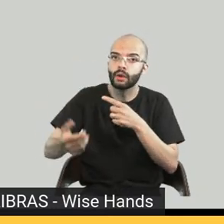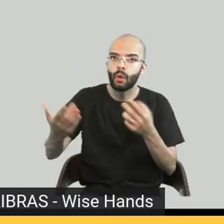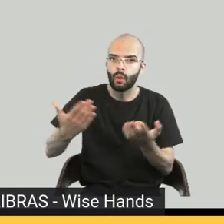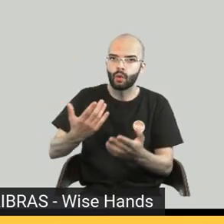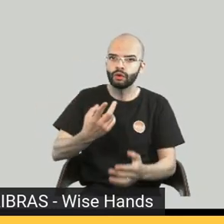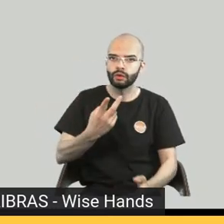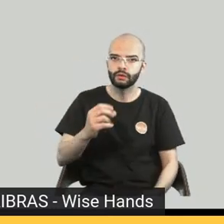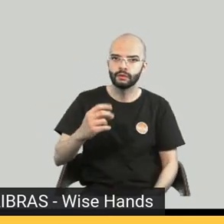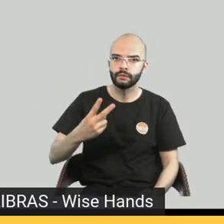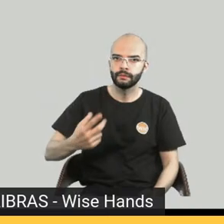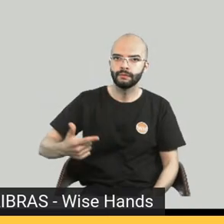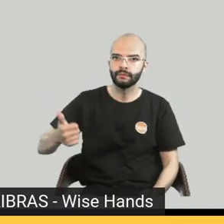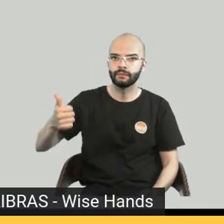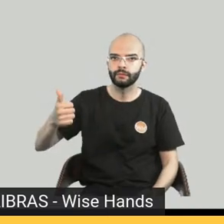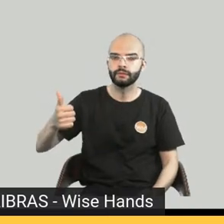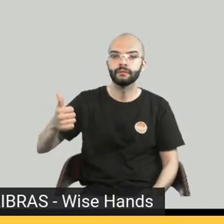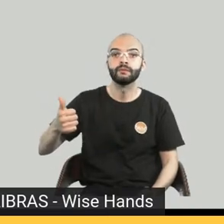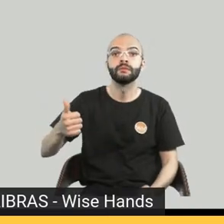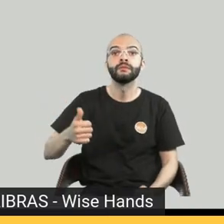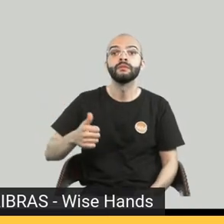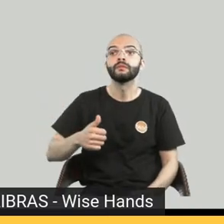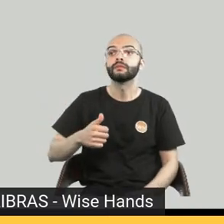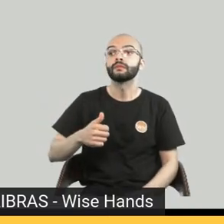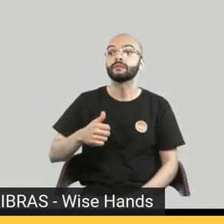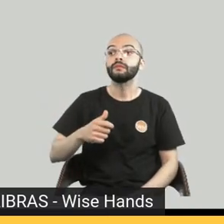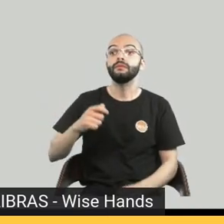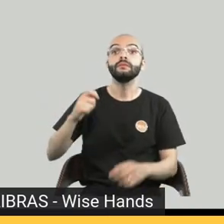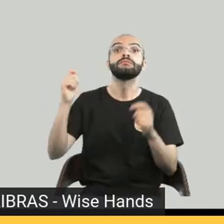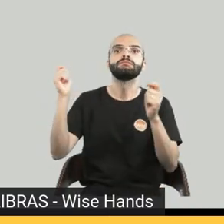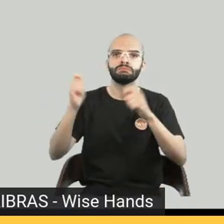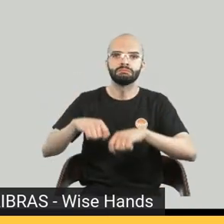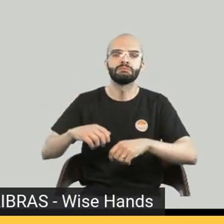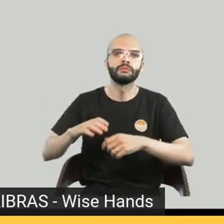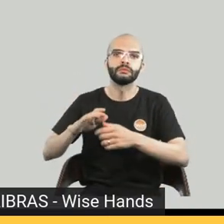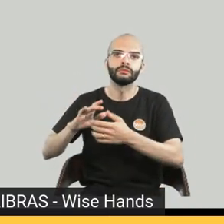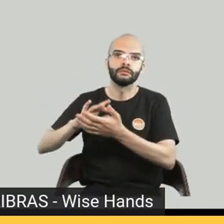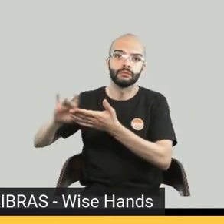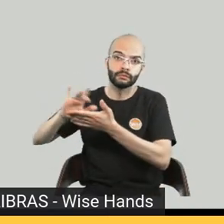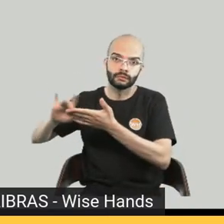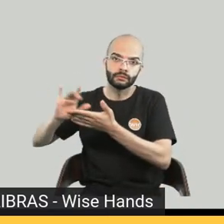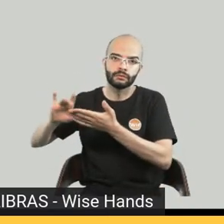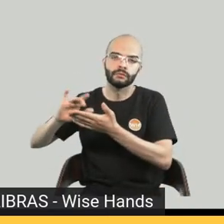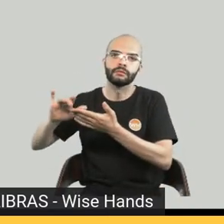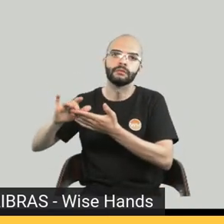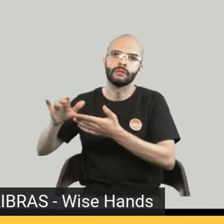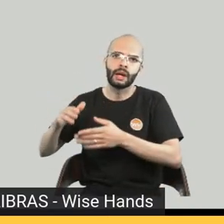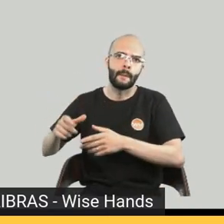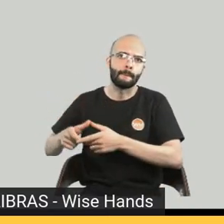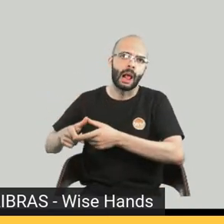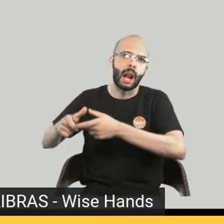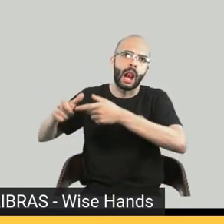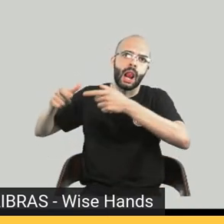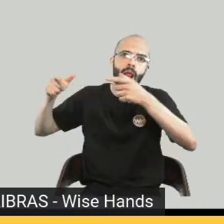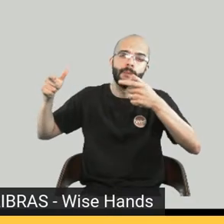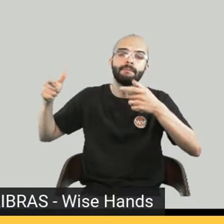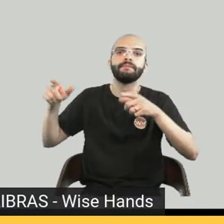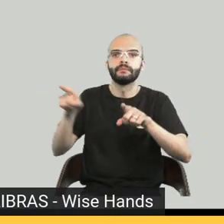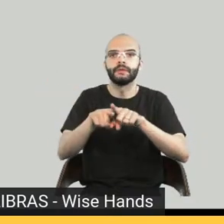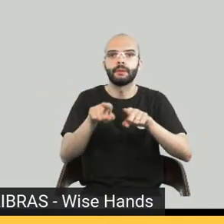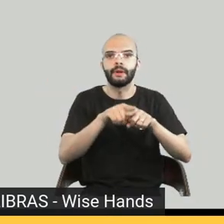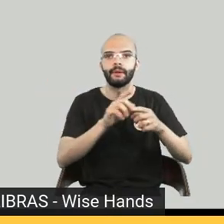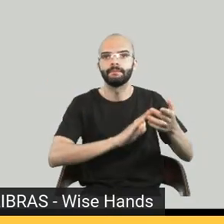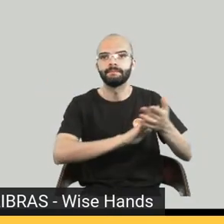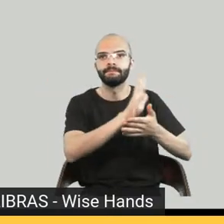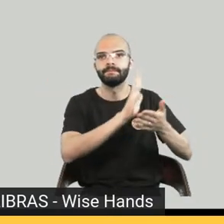mas o mercado de livros físicos já teve uma retomada forte também, né? Então, dá pra dizer pelo menos aqui na minha